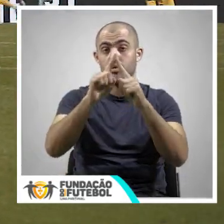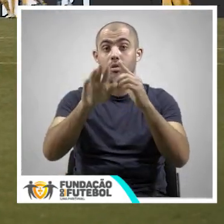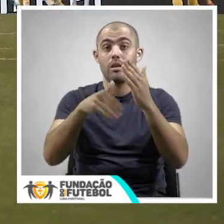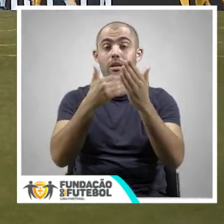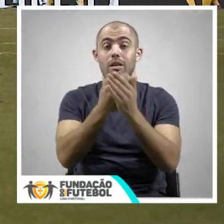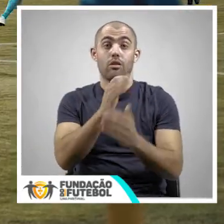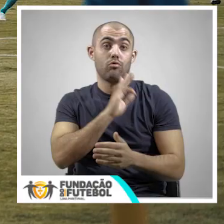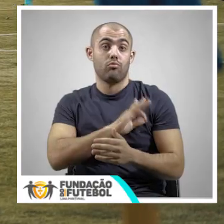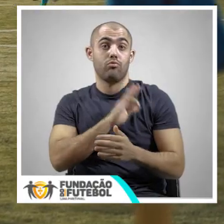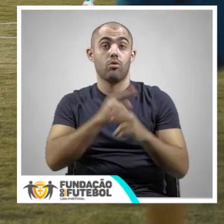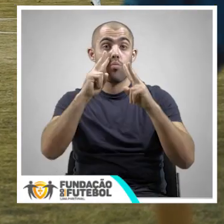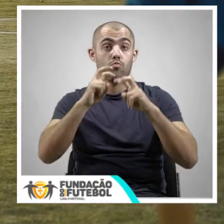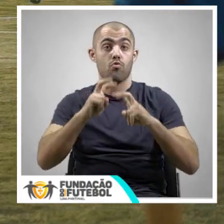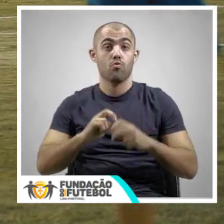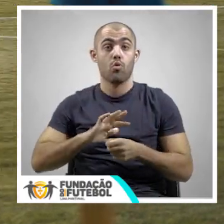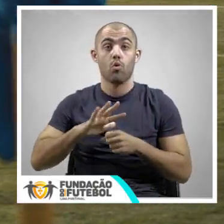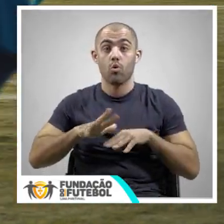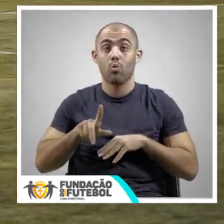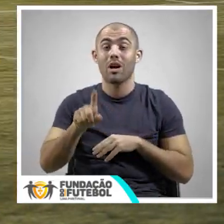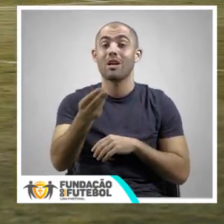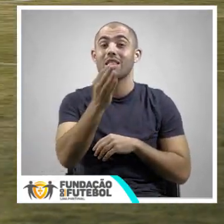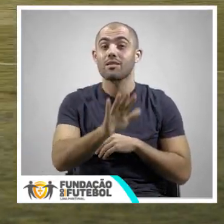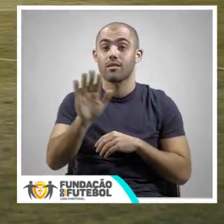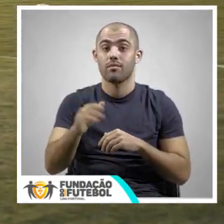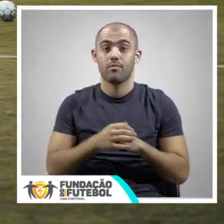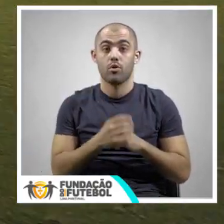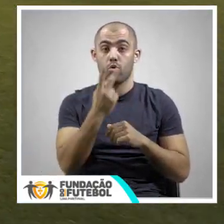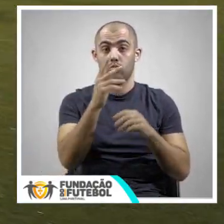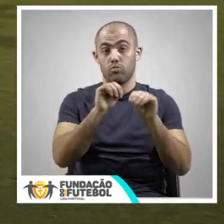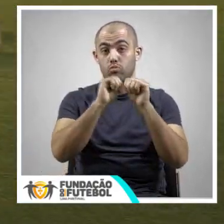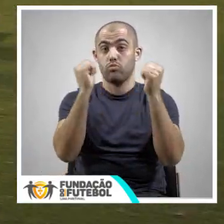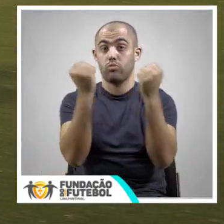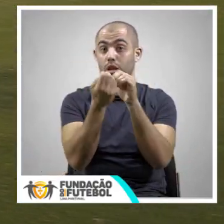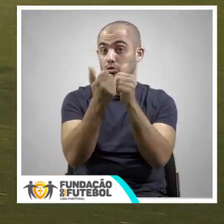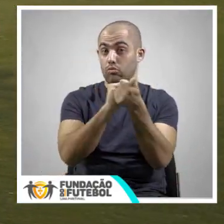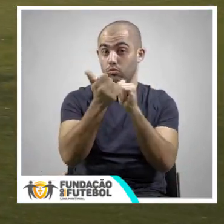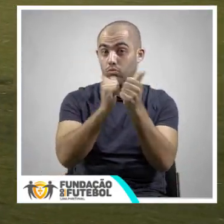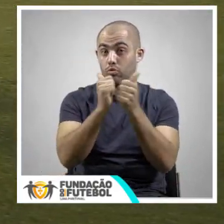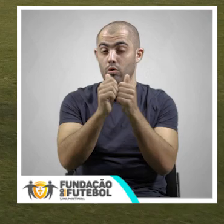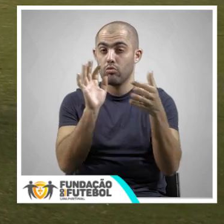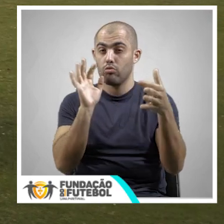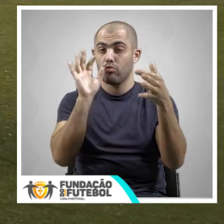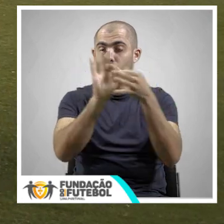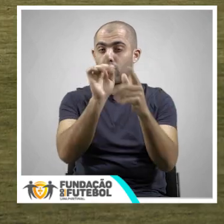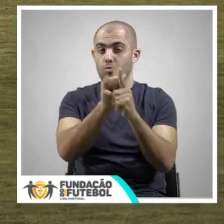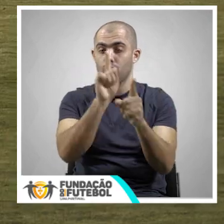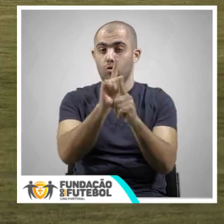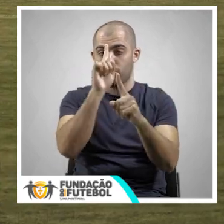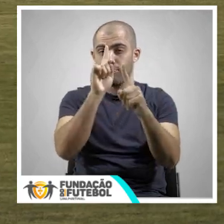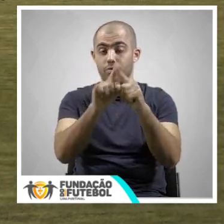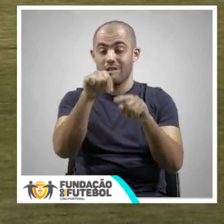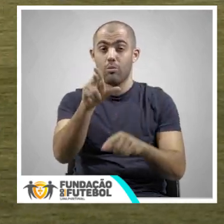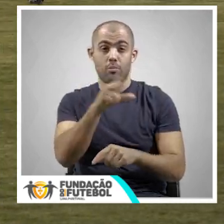fundos para atribuição de bolsas na investigação do cancro infantil. Duas sociedades desportivas unidas